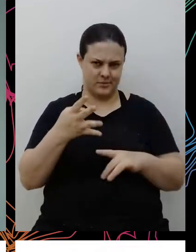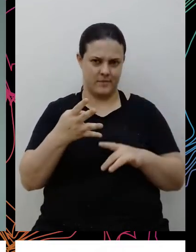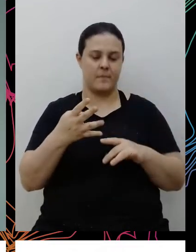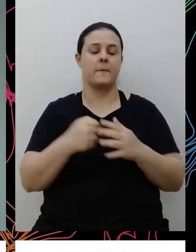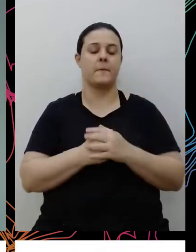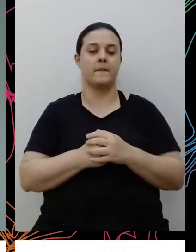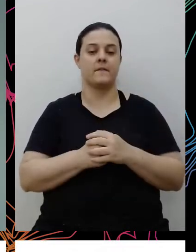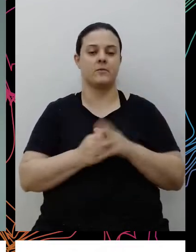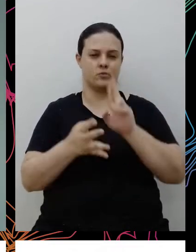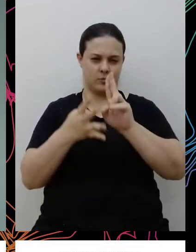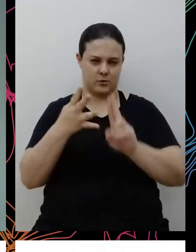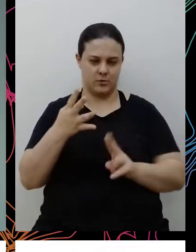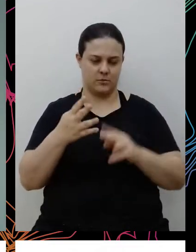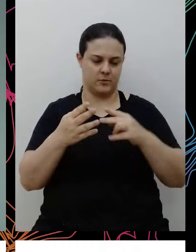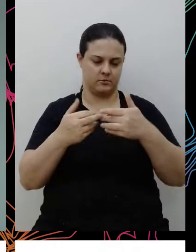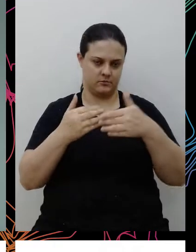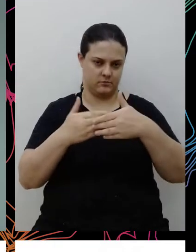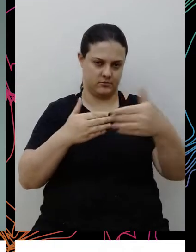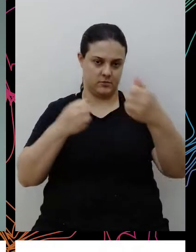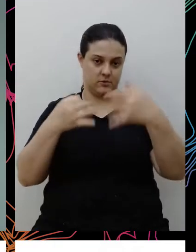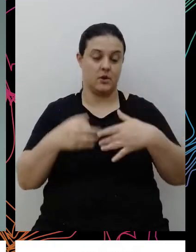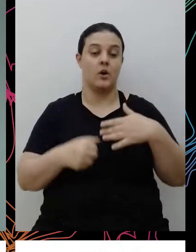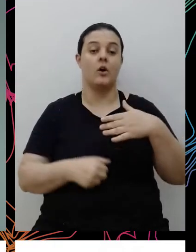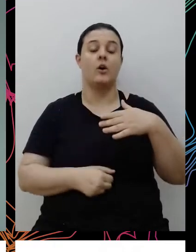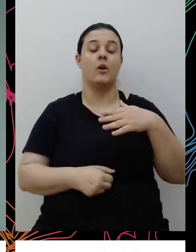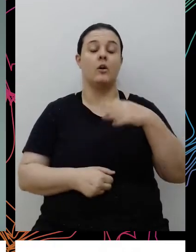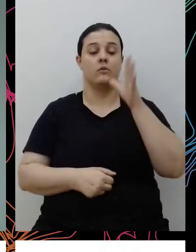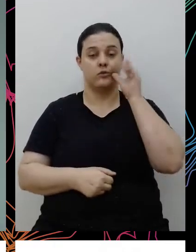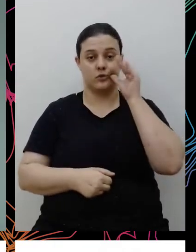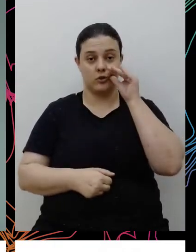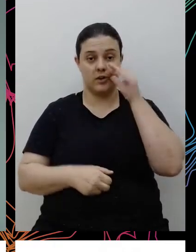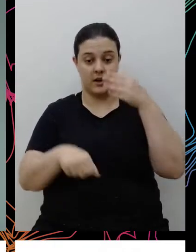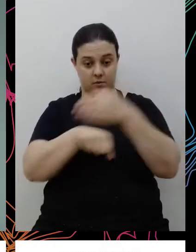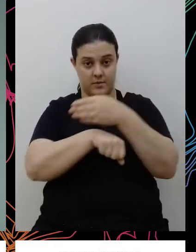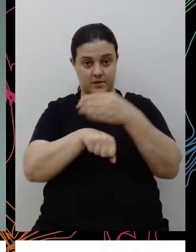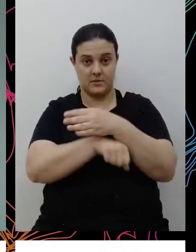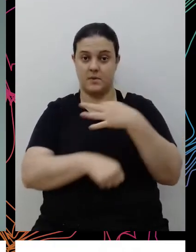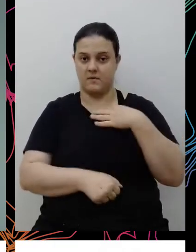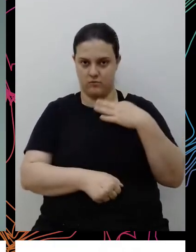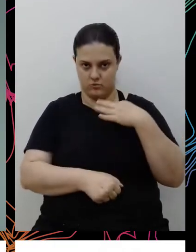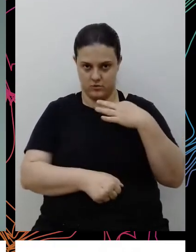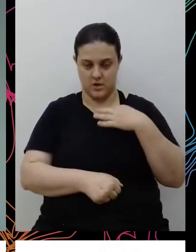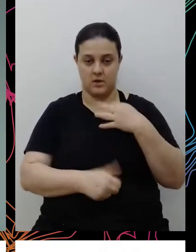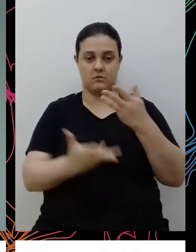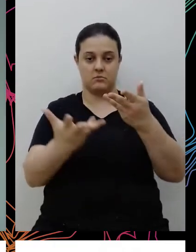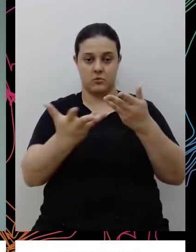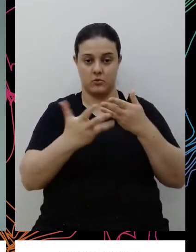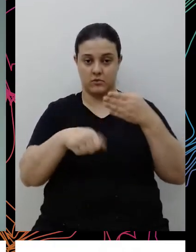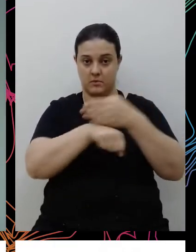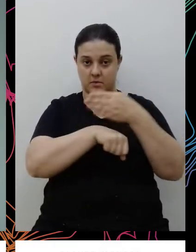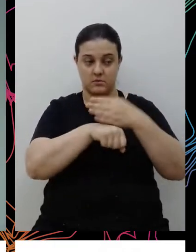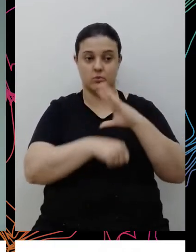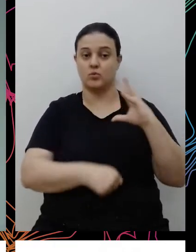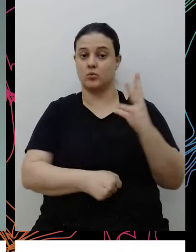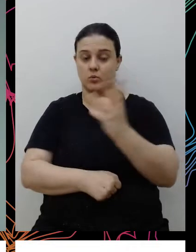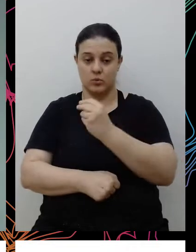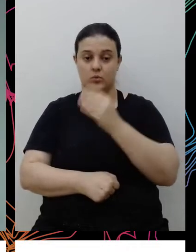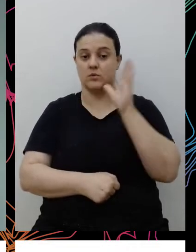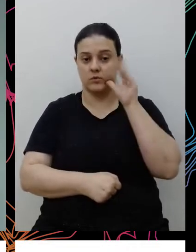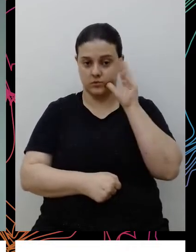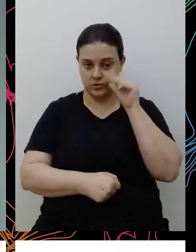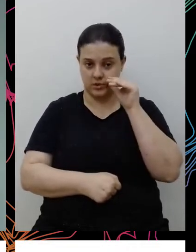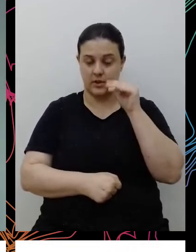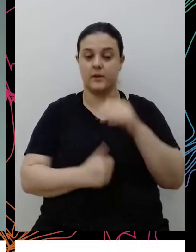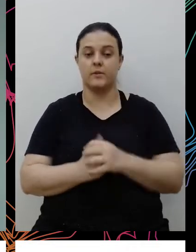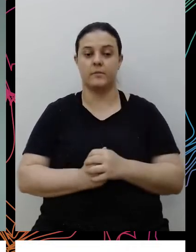participação dos nossos colaboradores é voluntária, a participação e o convite é para todos os nossos colaboradores.